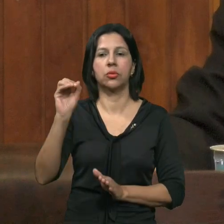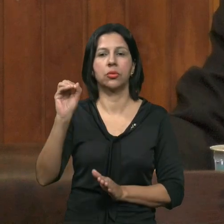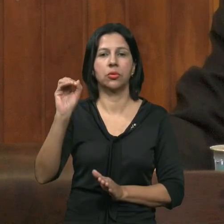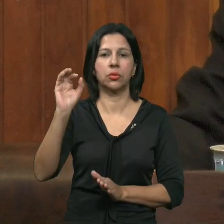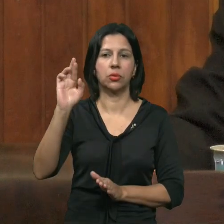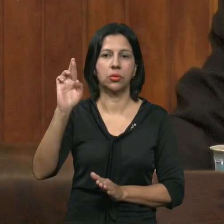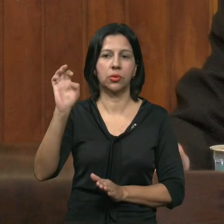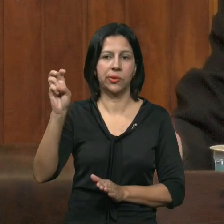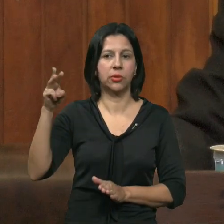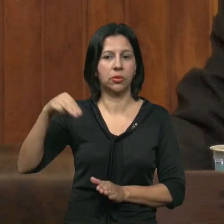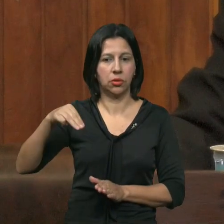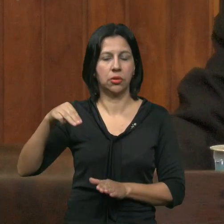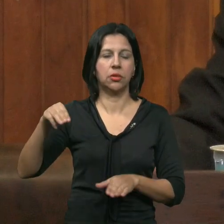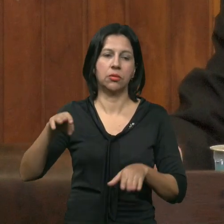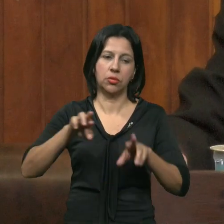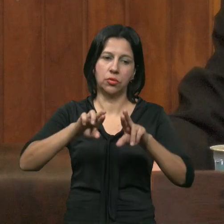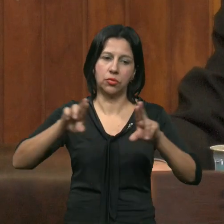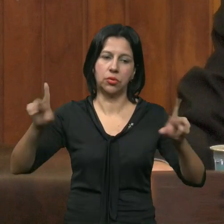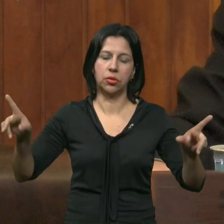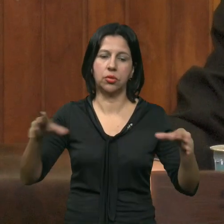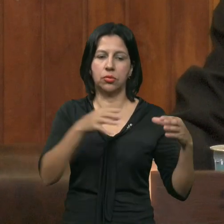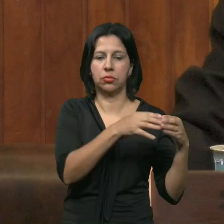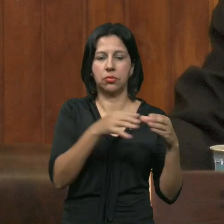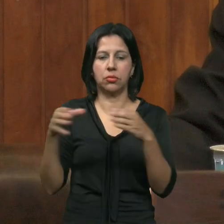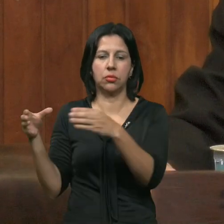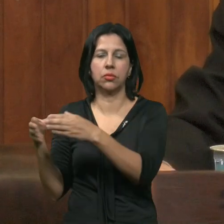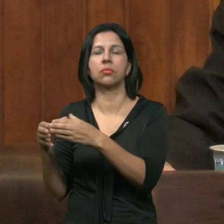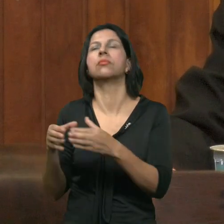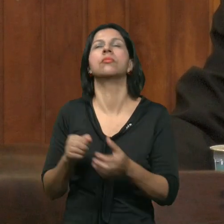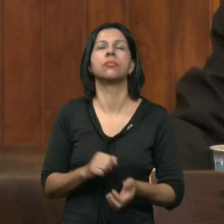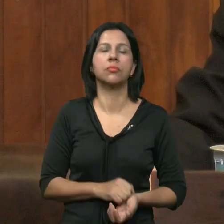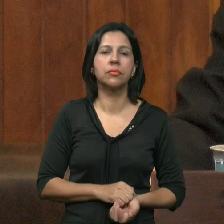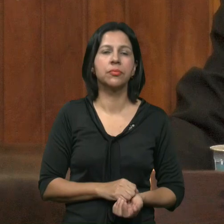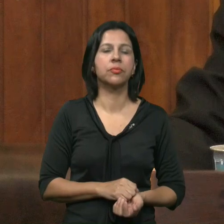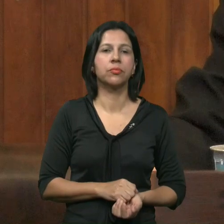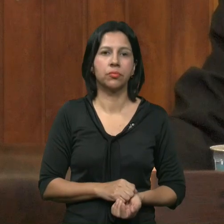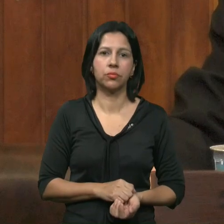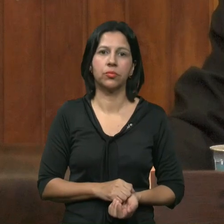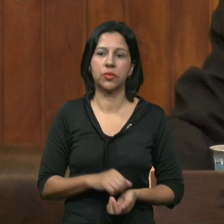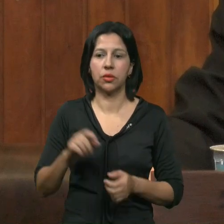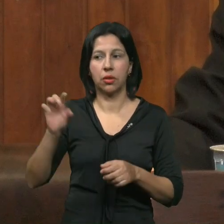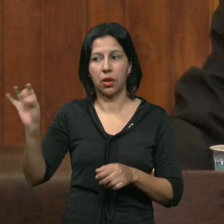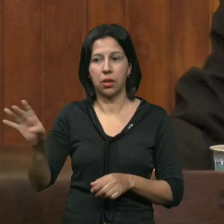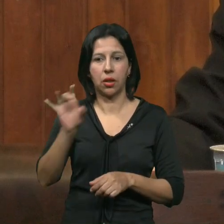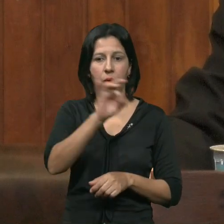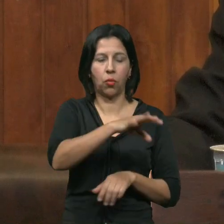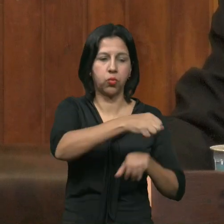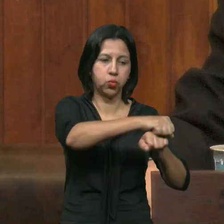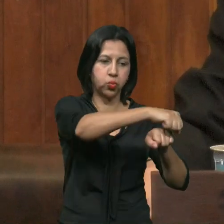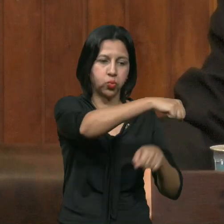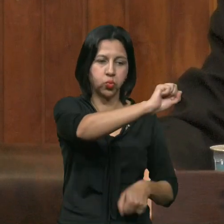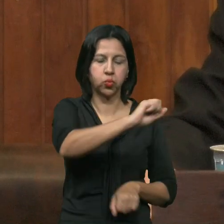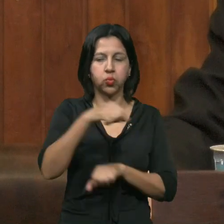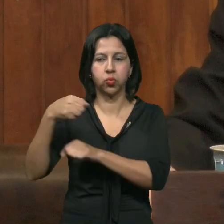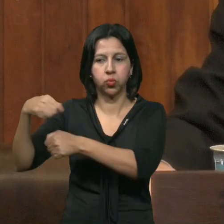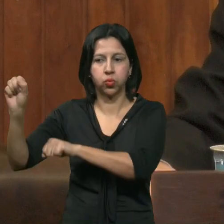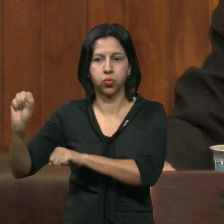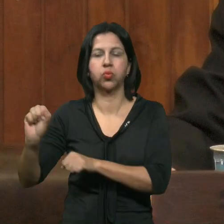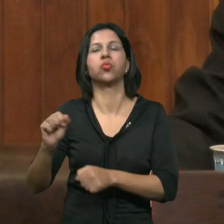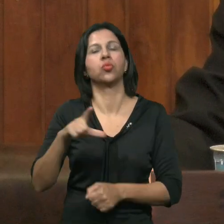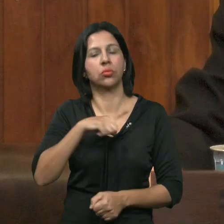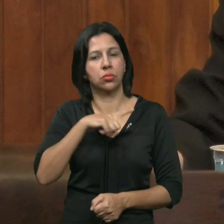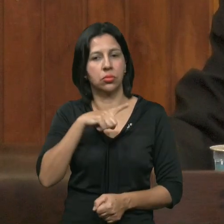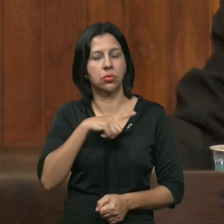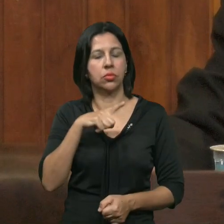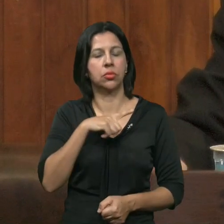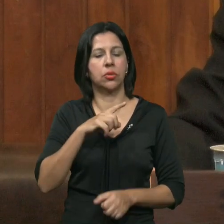E também Essa questão Importante Que é A formação De cada um No momento Em que são